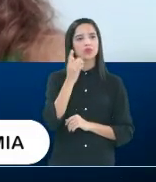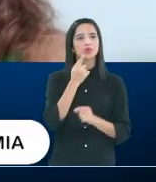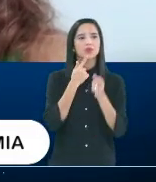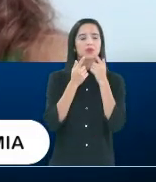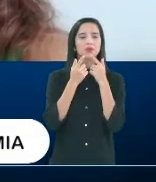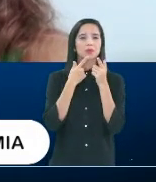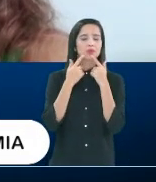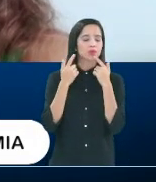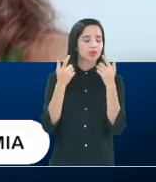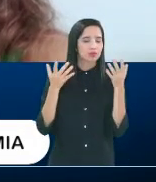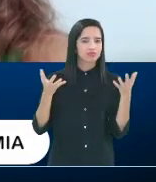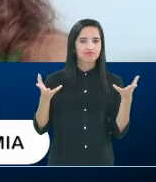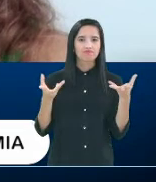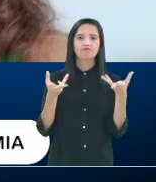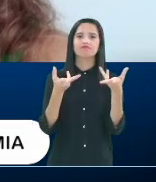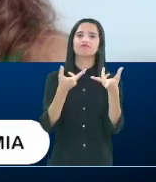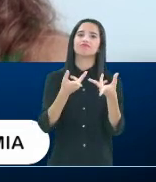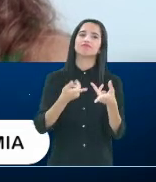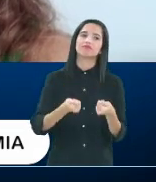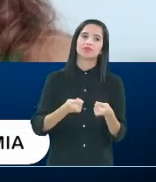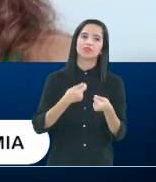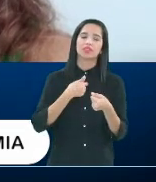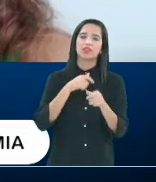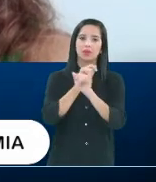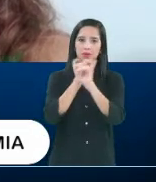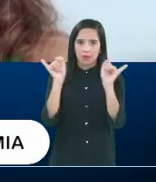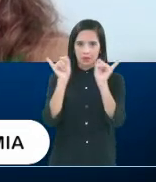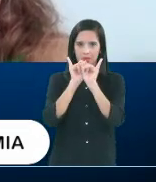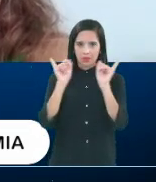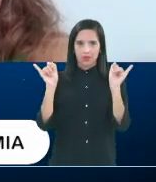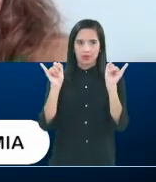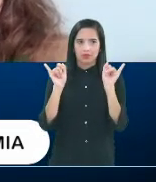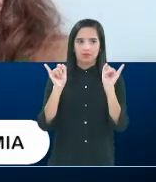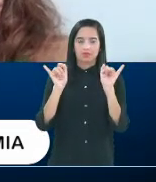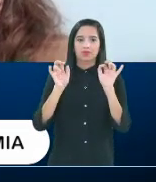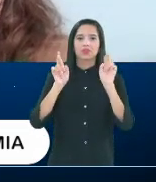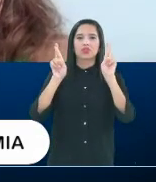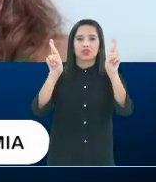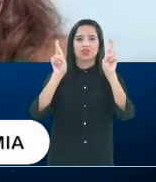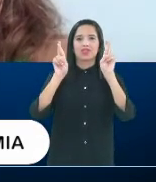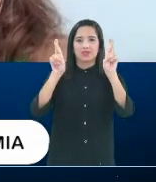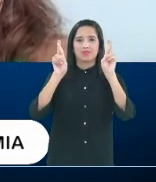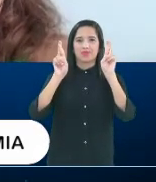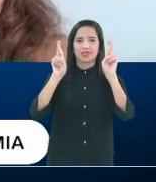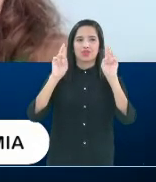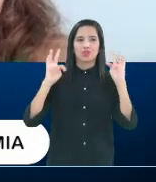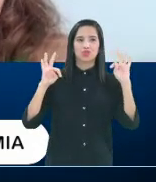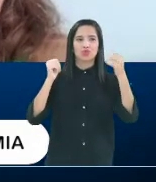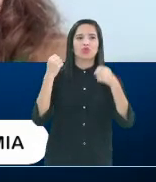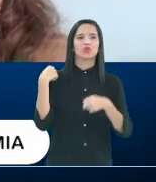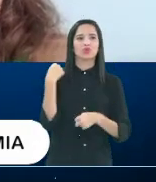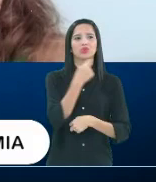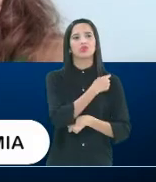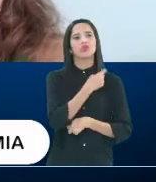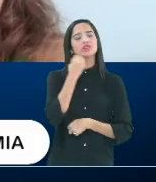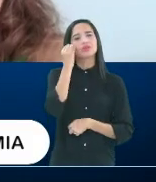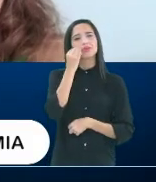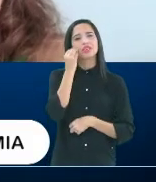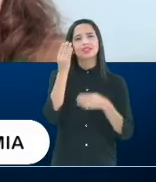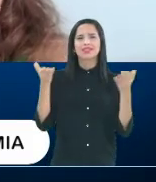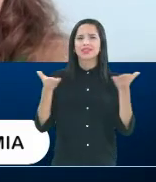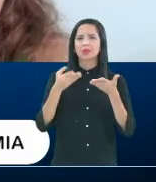rica, né? E eu deixo só uma mensagem, é uma mensagem de esperança. Todos nós estamos vivendo esse momento